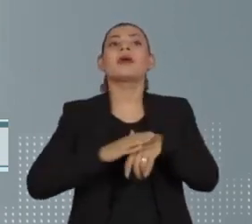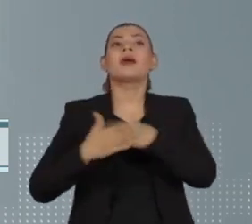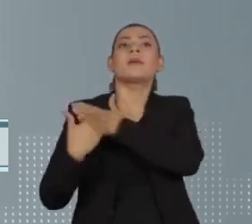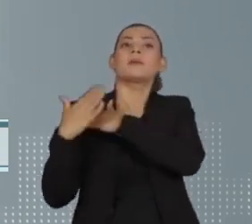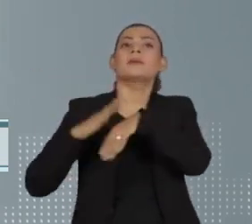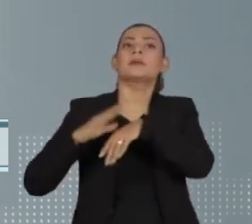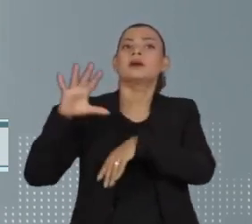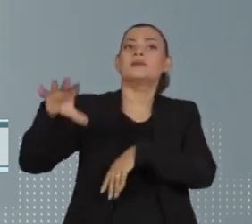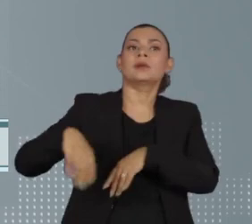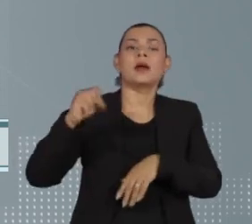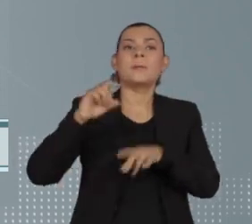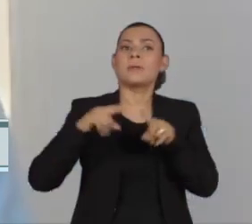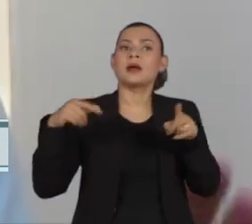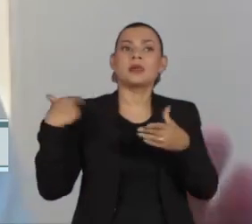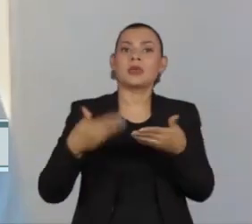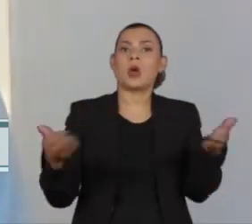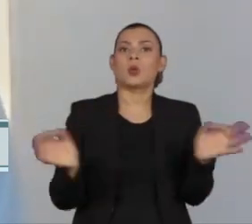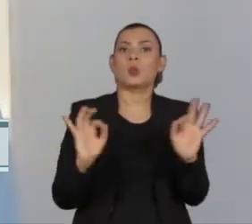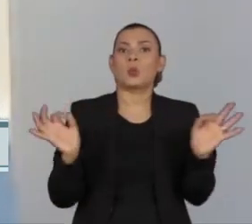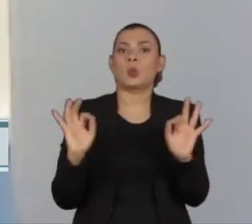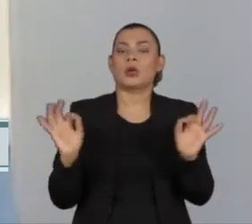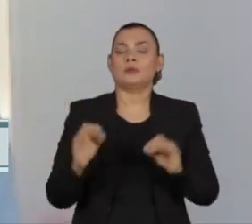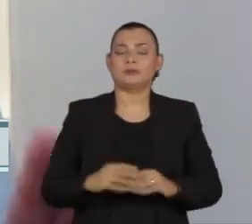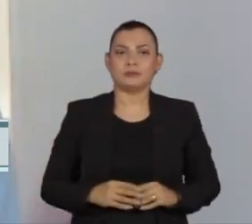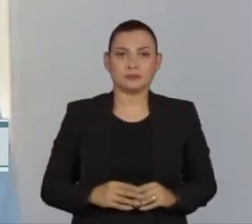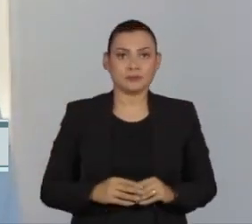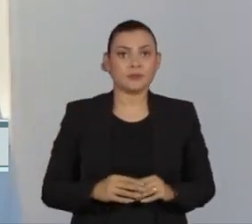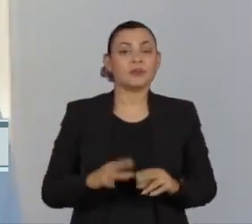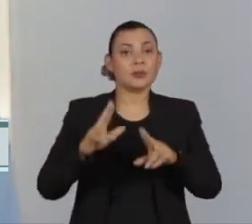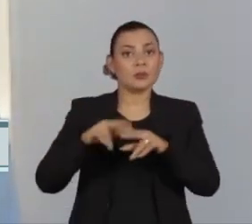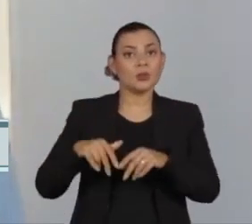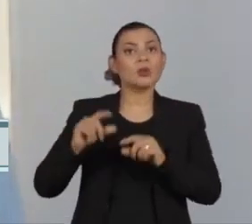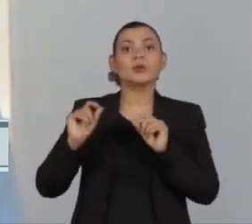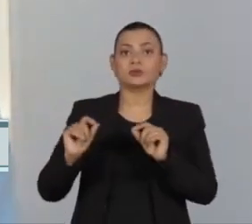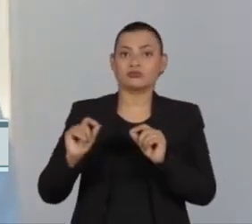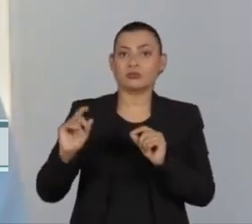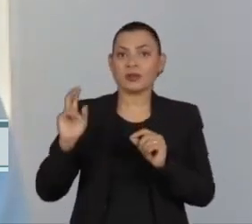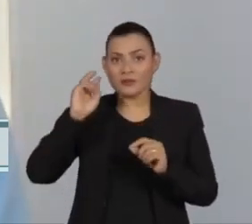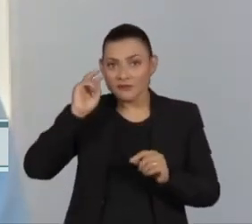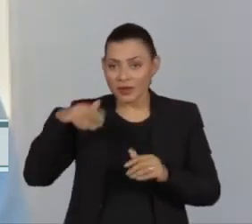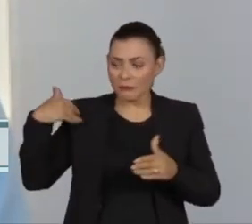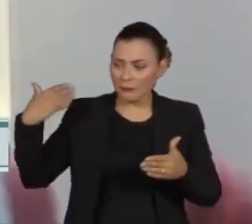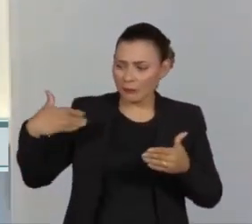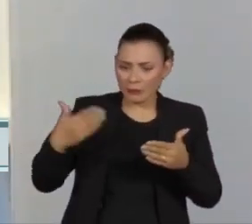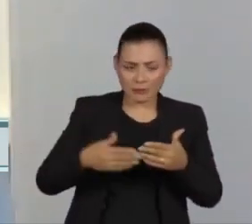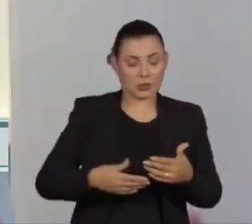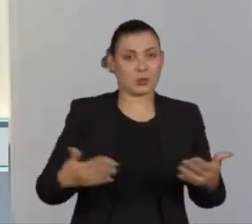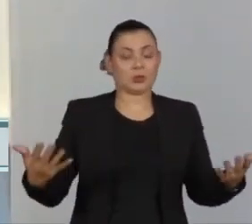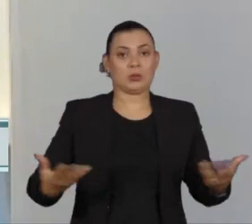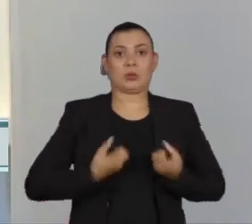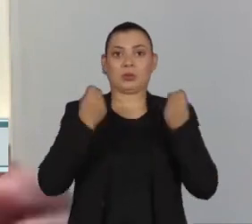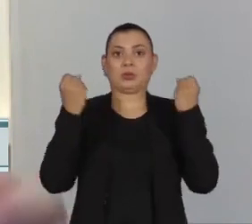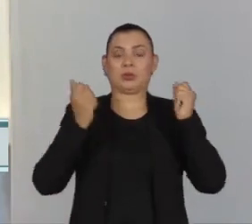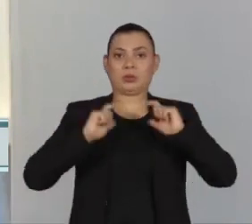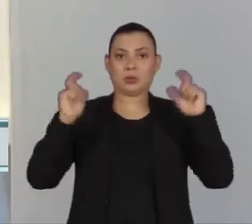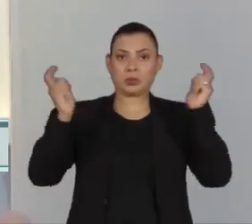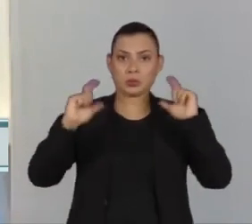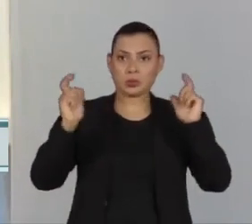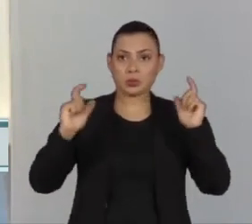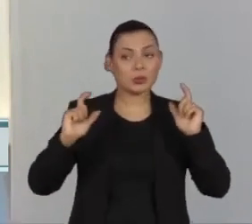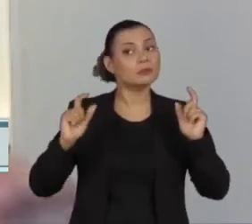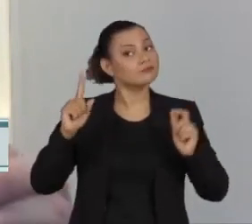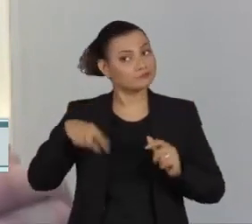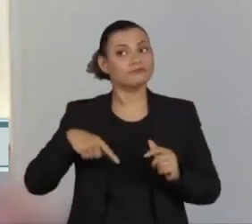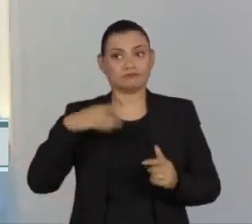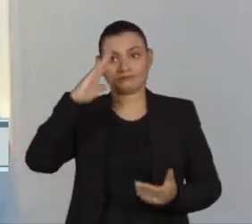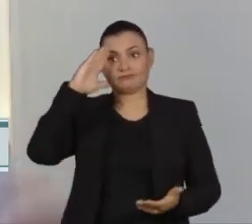joias, o que nunca aconteceu. A materialidade, as imagens são muito chocantes. É algo muito